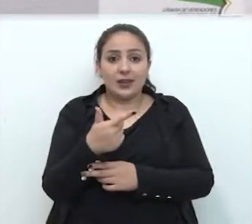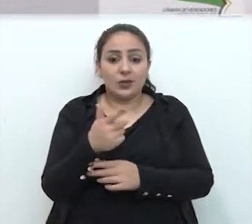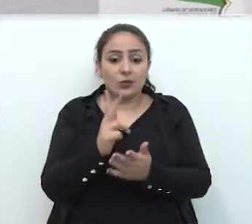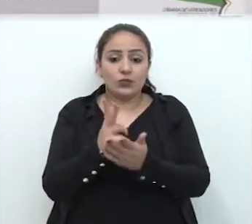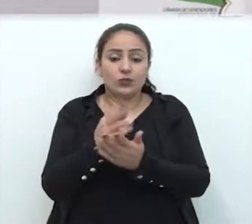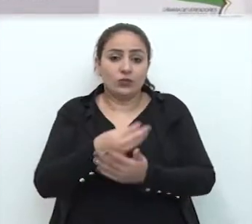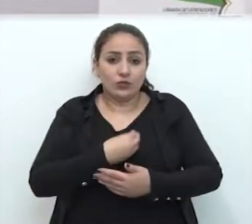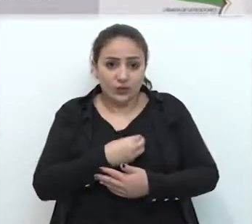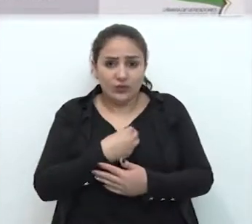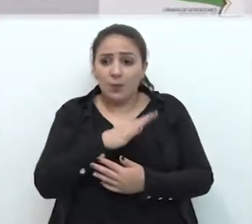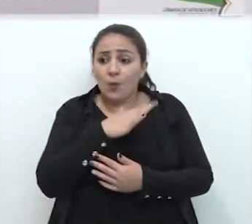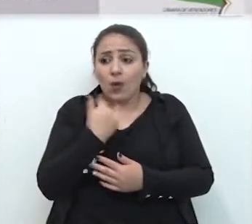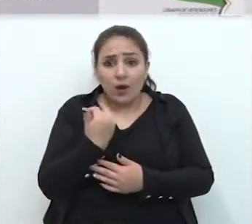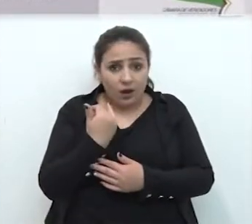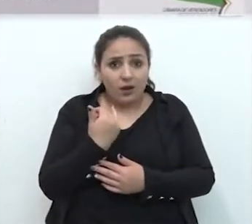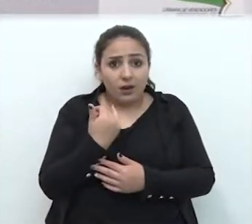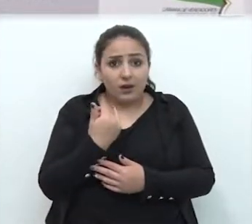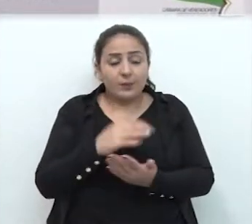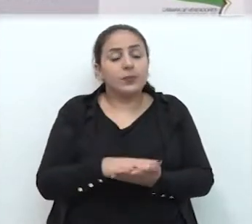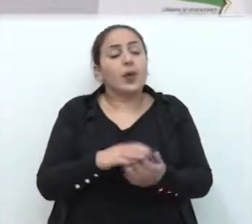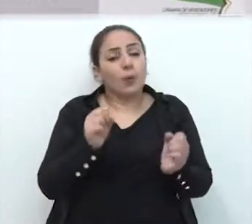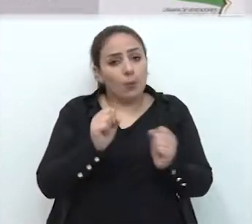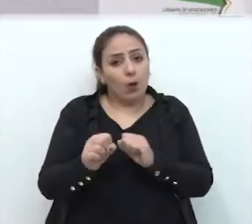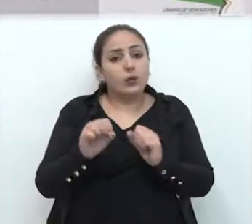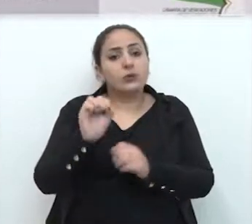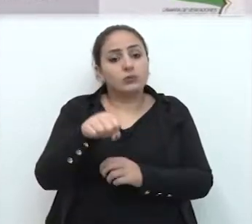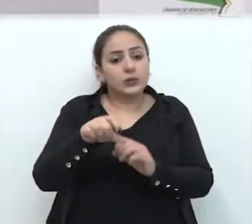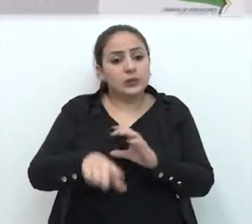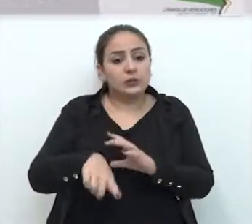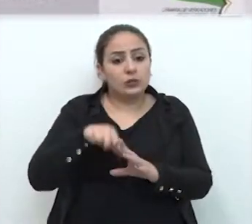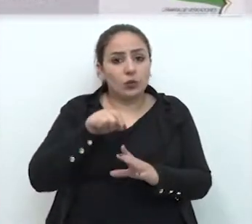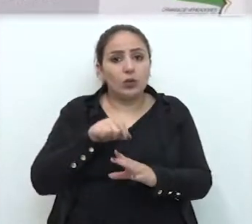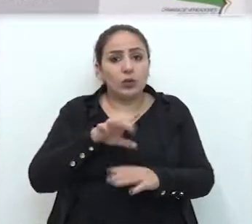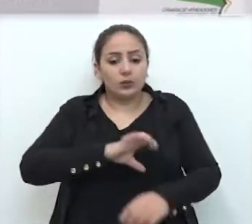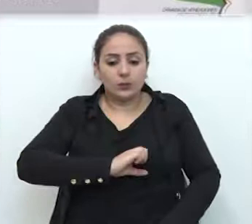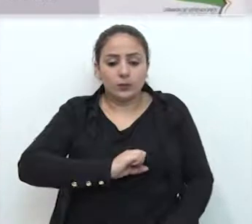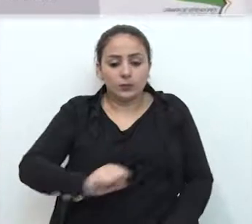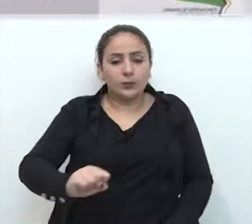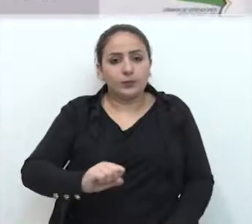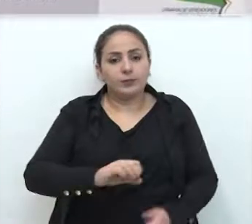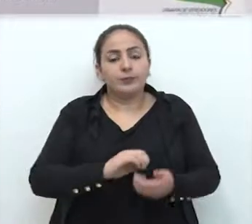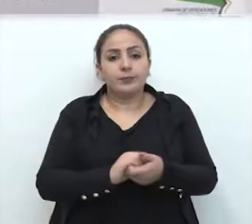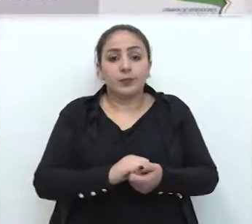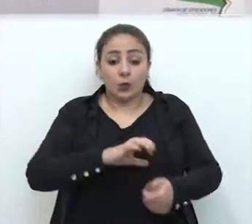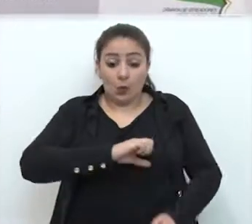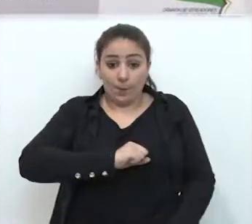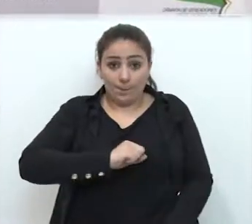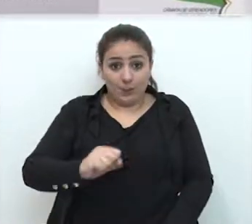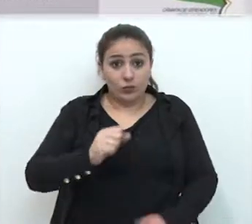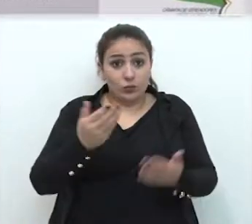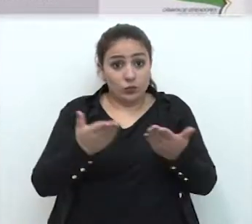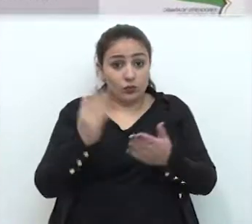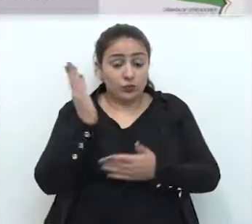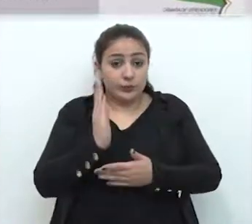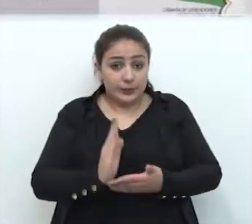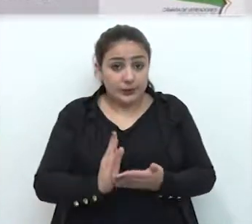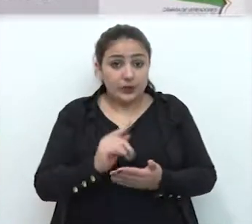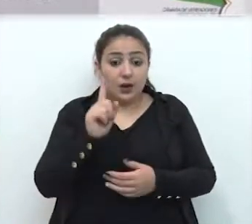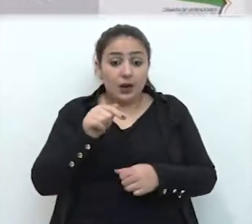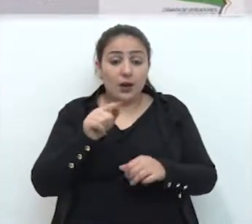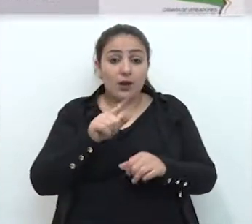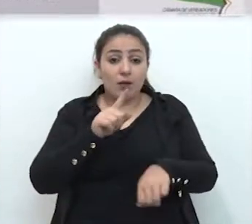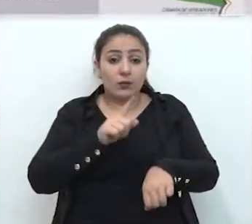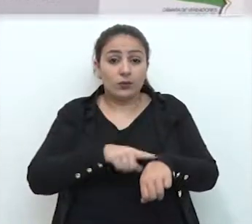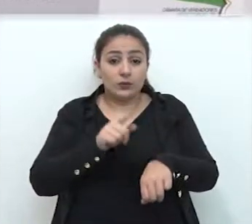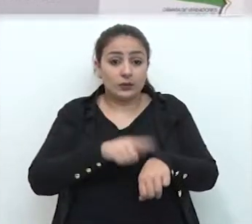vai falecer logo após o parto, ela possa sim optar por um aborto assistido. O aborto, hoje no Brasil, é